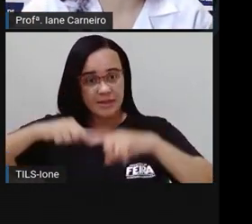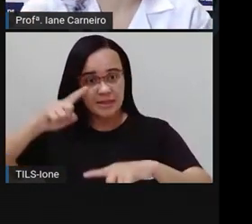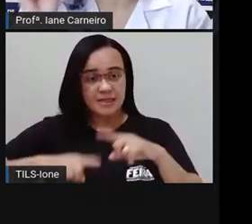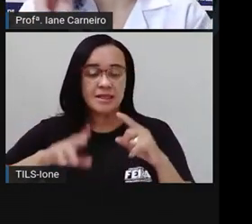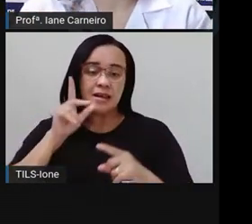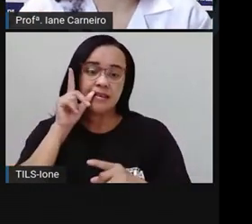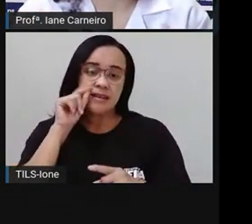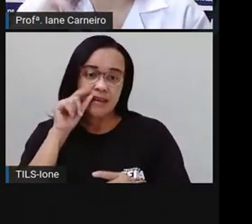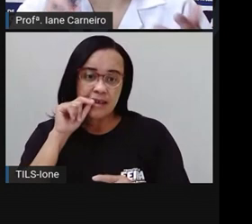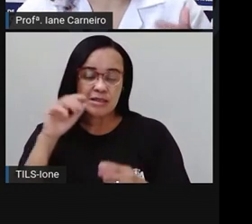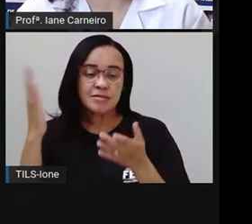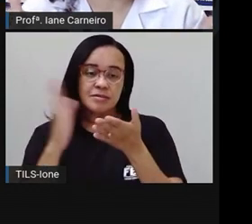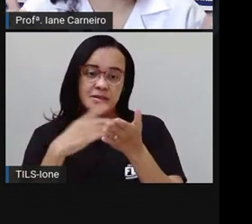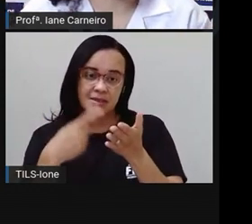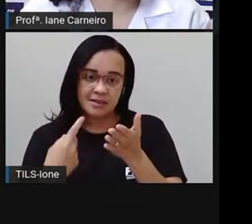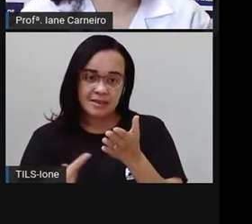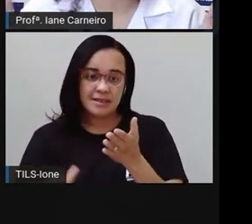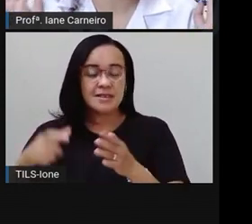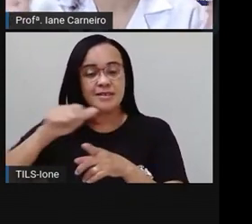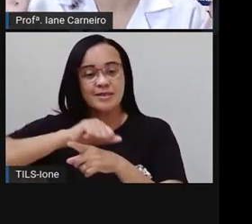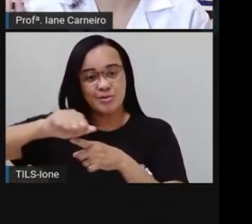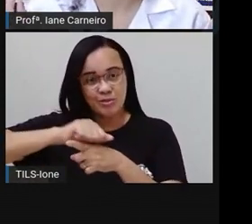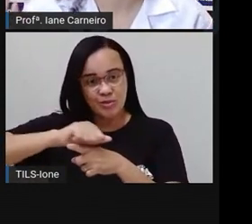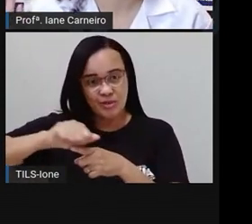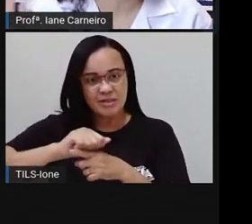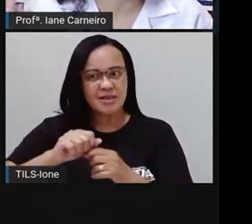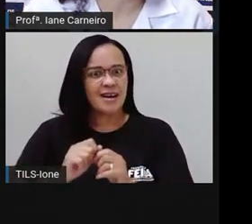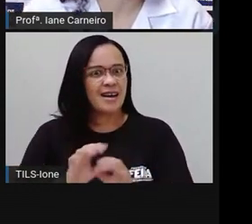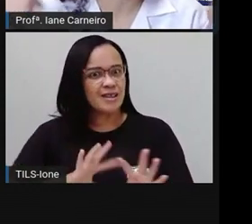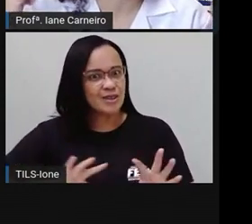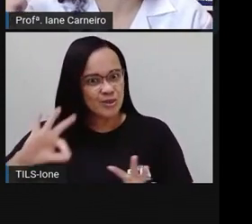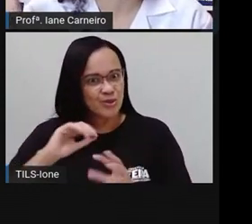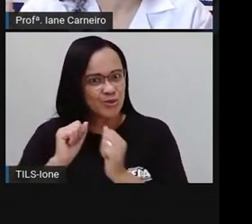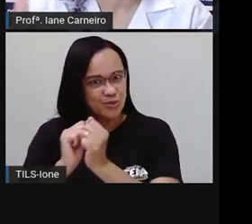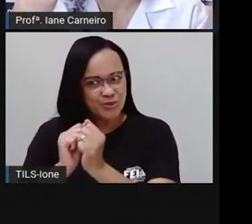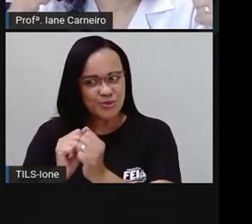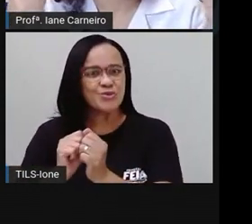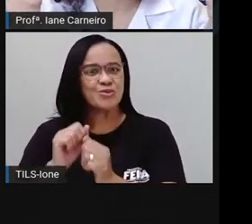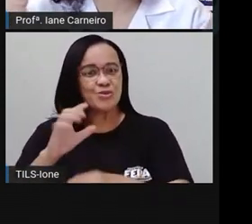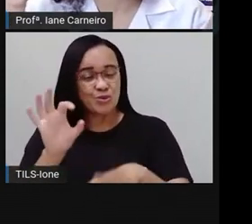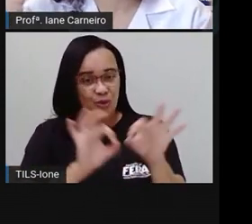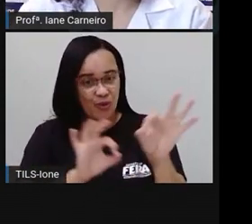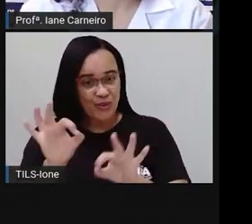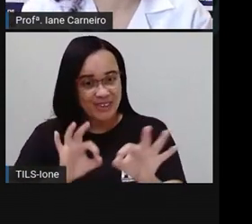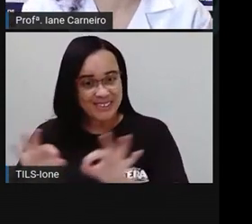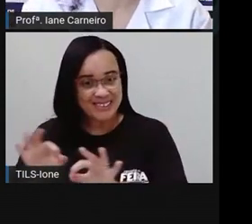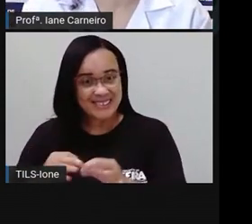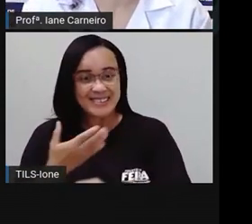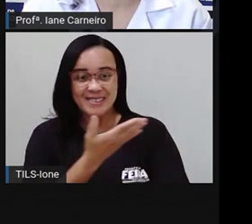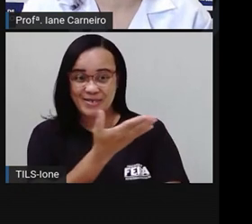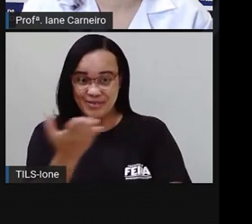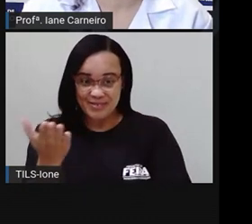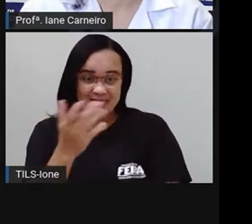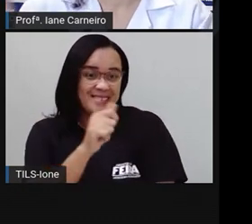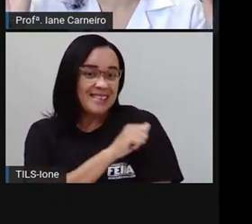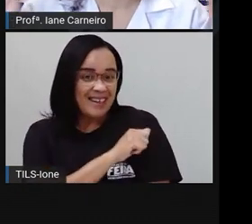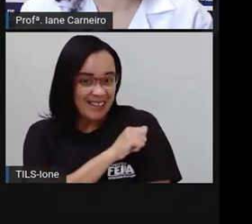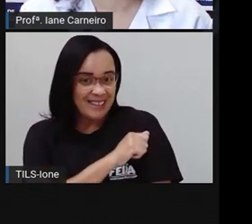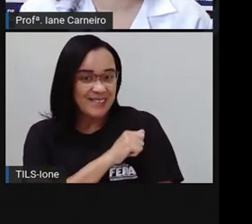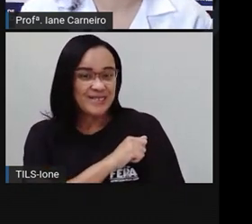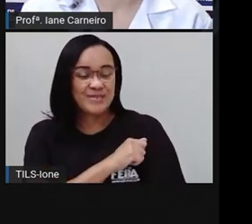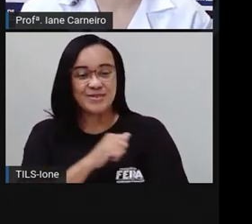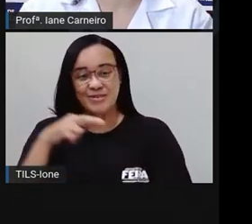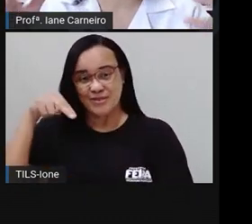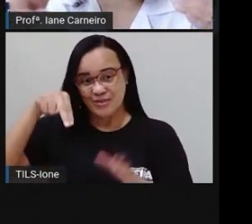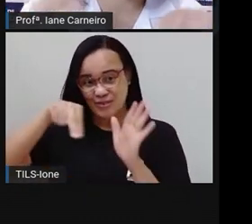lápis, seu caderno e sua borracha, bom? Eu acho que já está tudo aí com você, que você é um aluno nota 10 do primeiro ano. Os